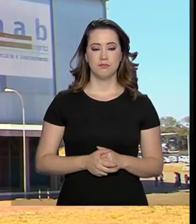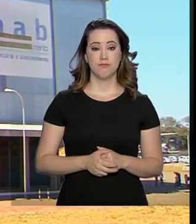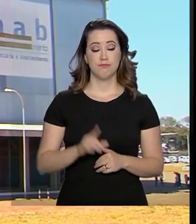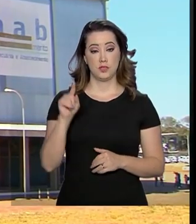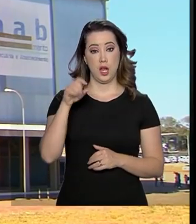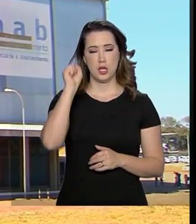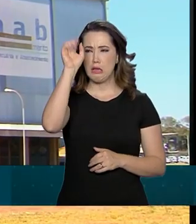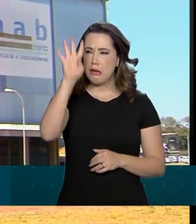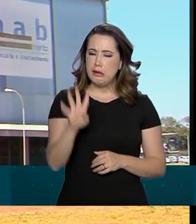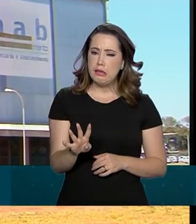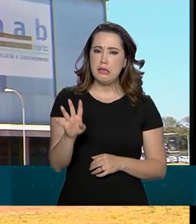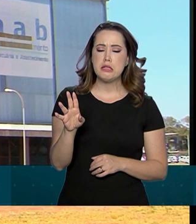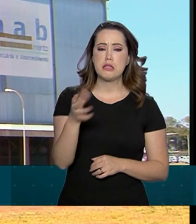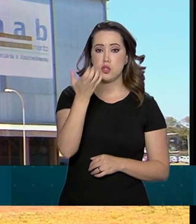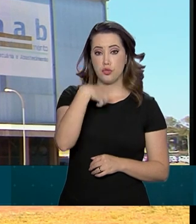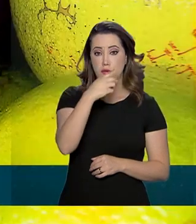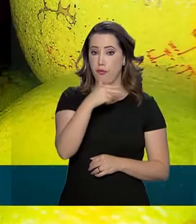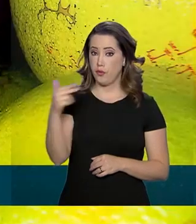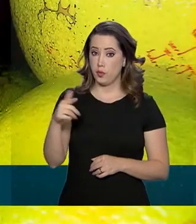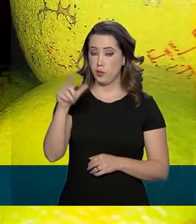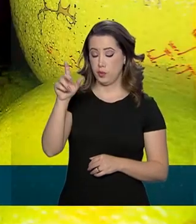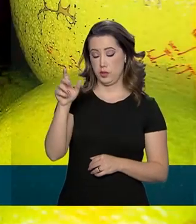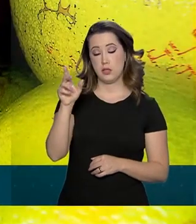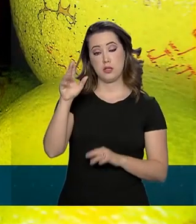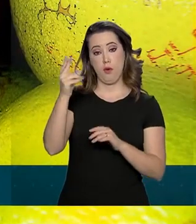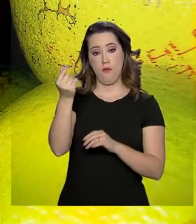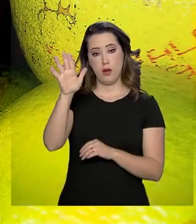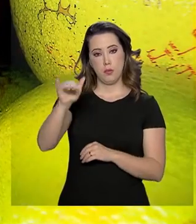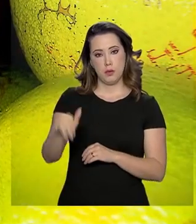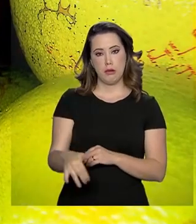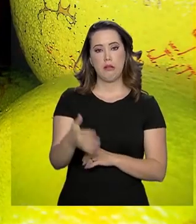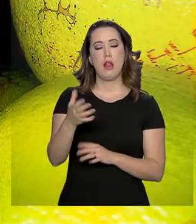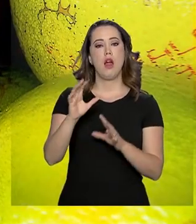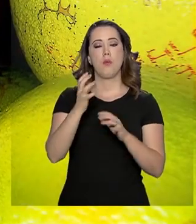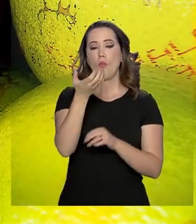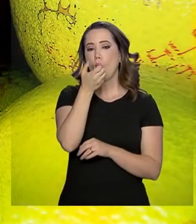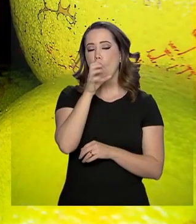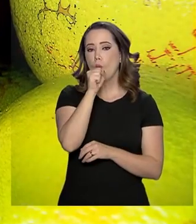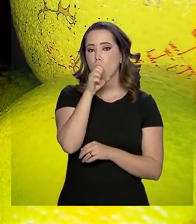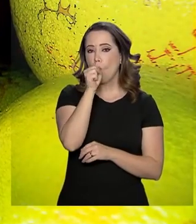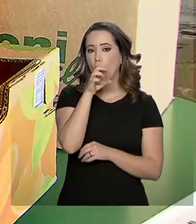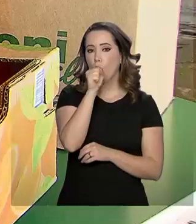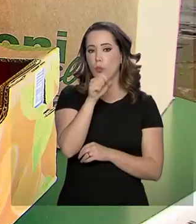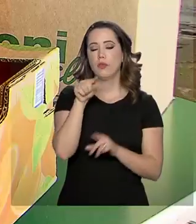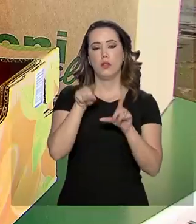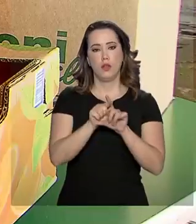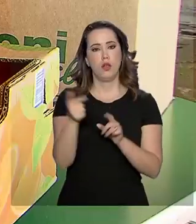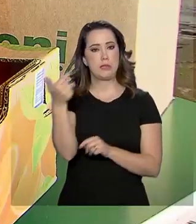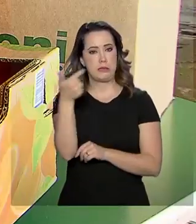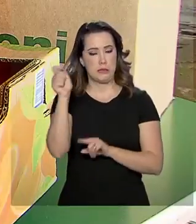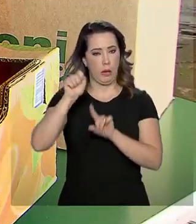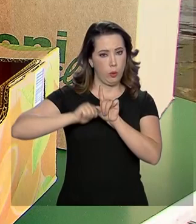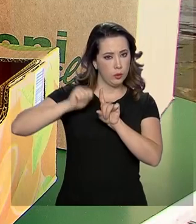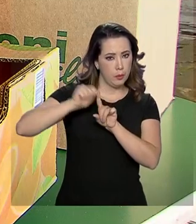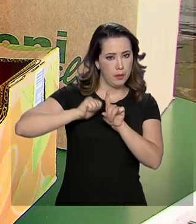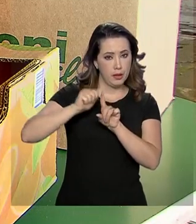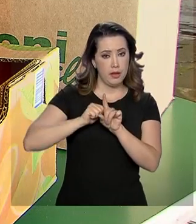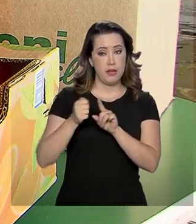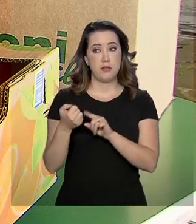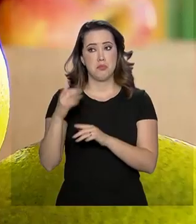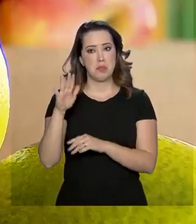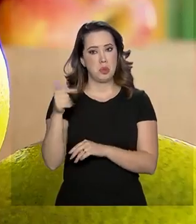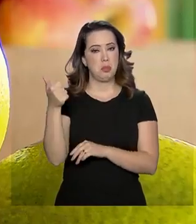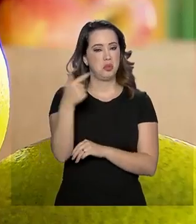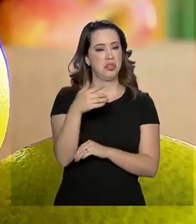Na lista da Conab, houve redução no preço da laranja pelo segundo mês consecutivo, entre 17% 20